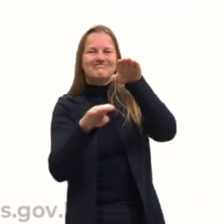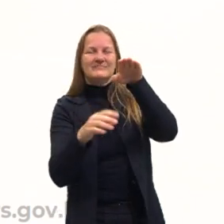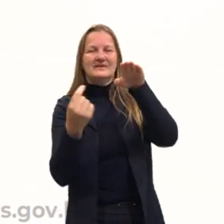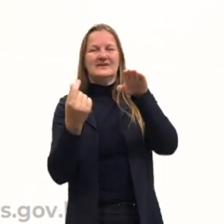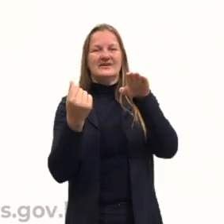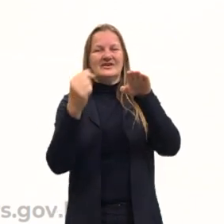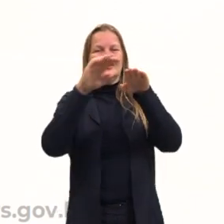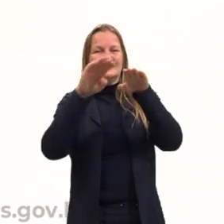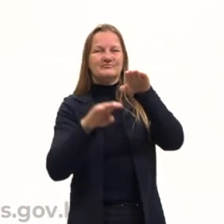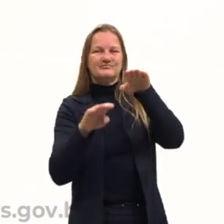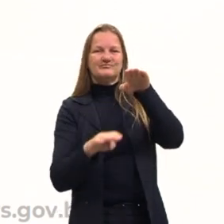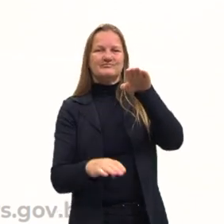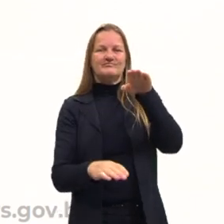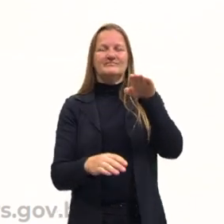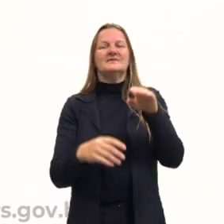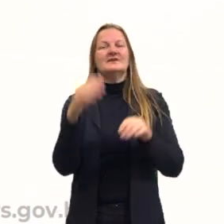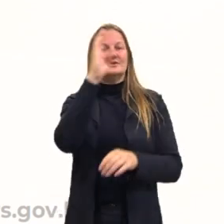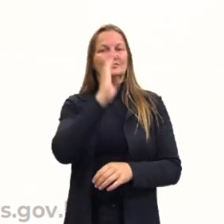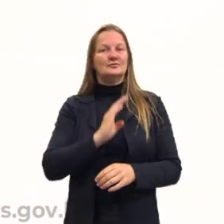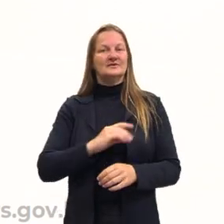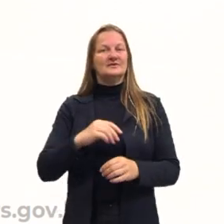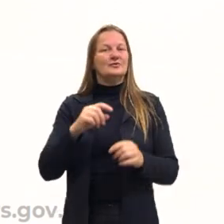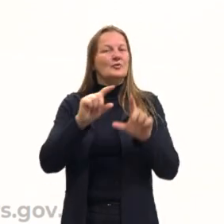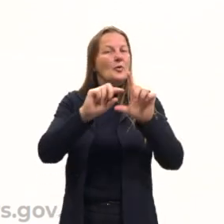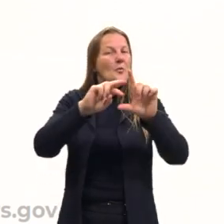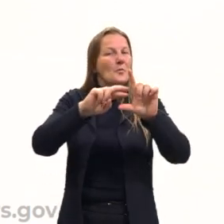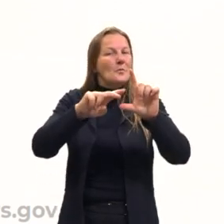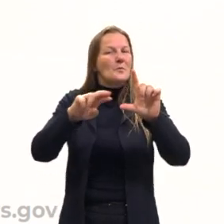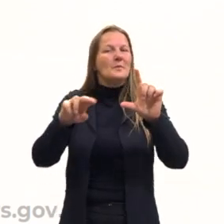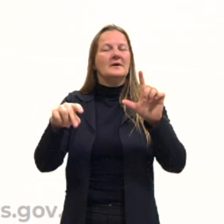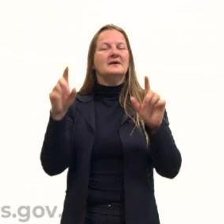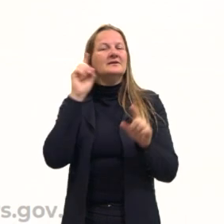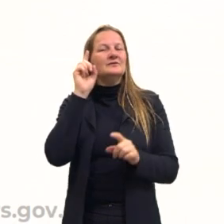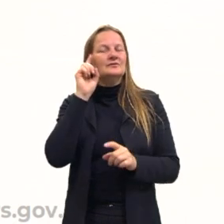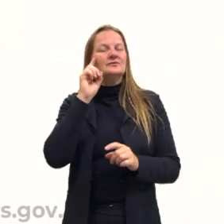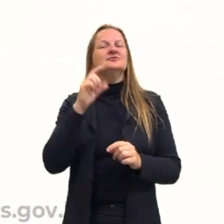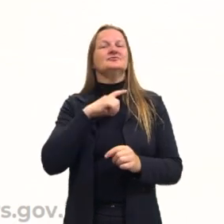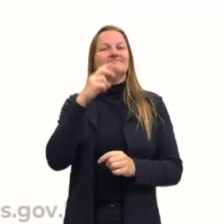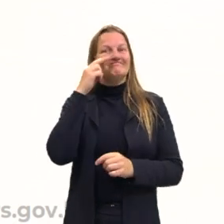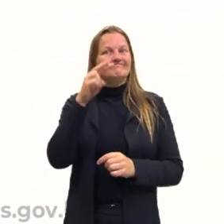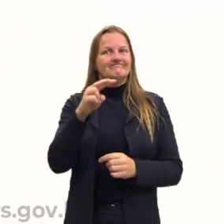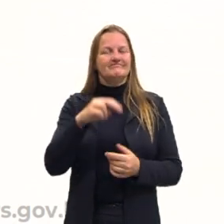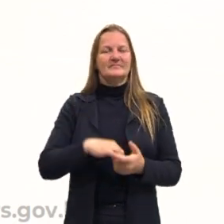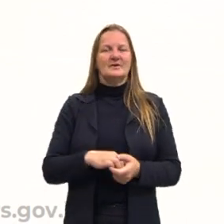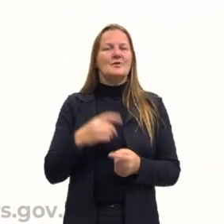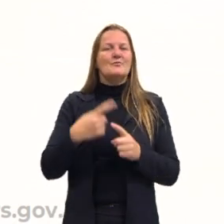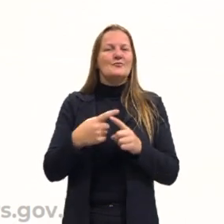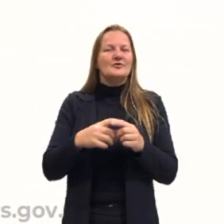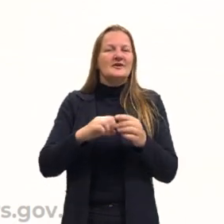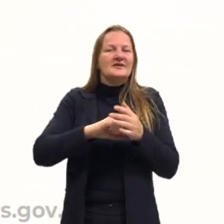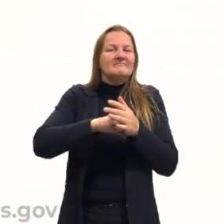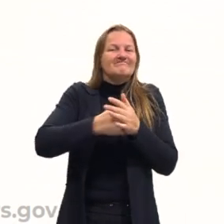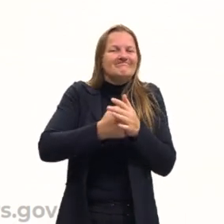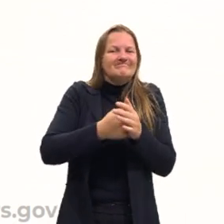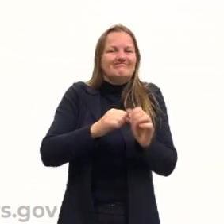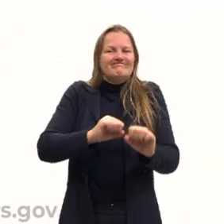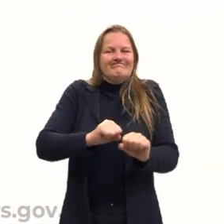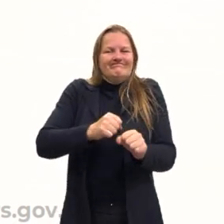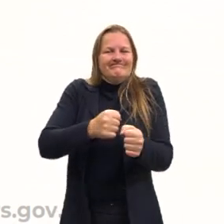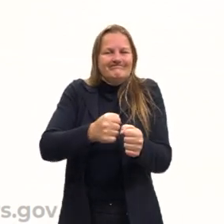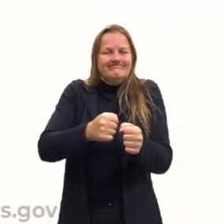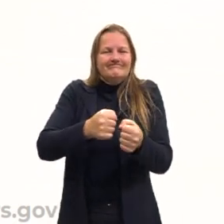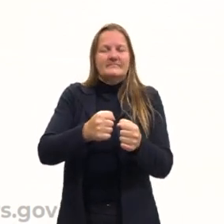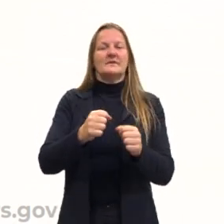brasileiras. têm mostrado aí todo dia na mídia. Por que existe tanta resistência às mudanças sociais no Brasil?